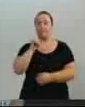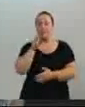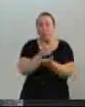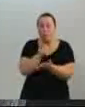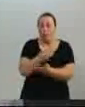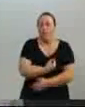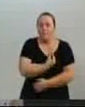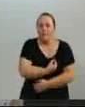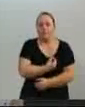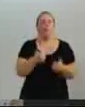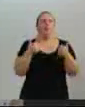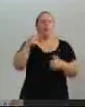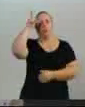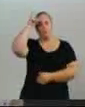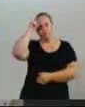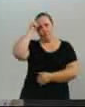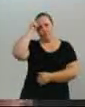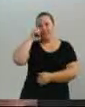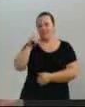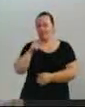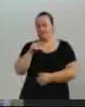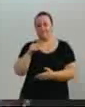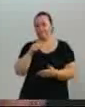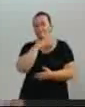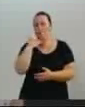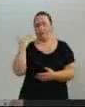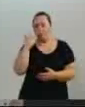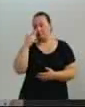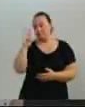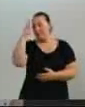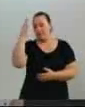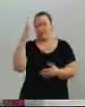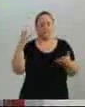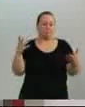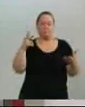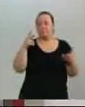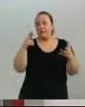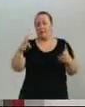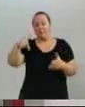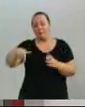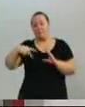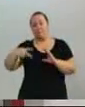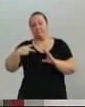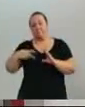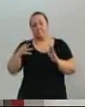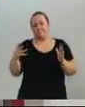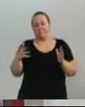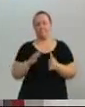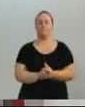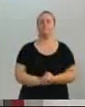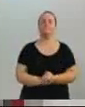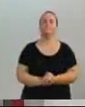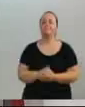sobreviveu, quem não sobreviveu vai ser traído com a meia prática que a gente vê aqui na Câmara. Obrigado. Pode ser. Eu